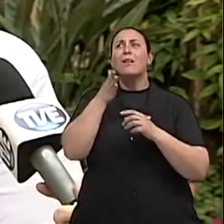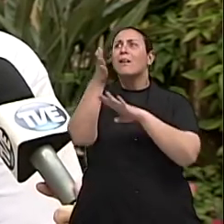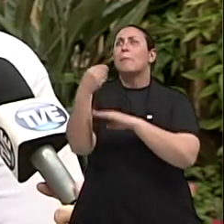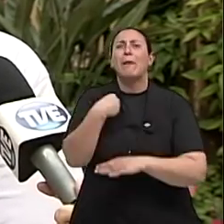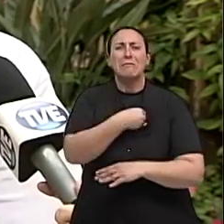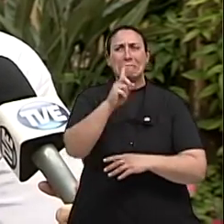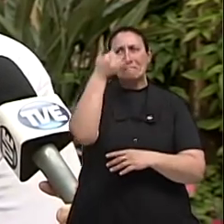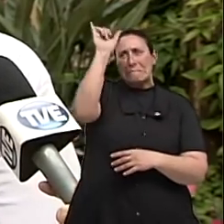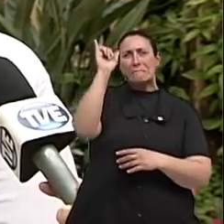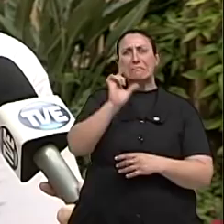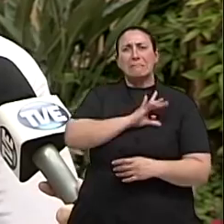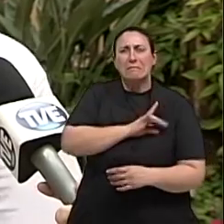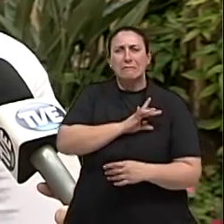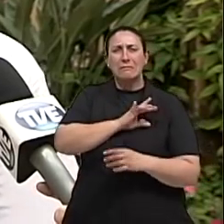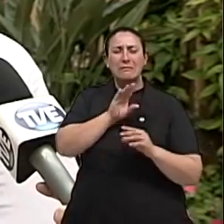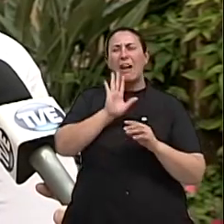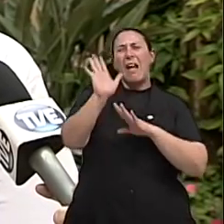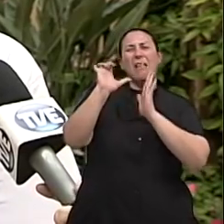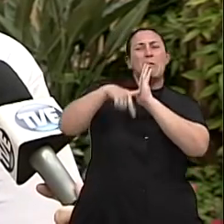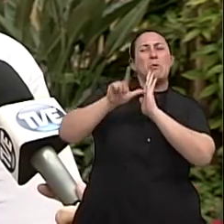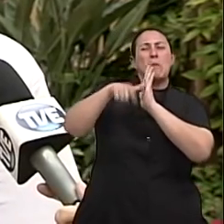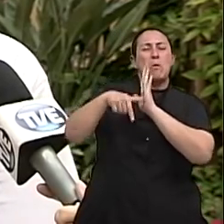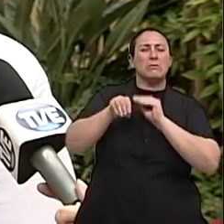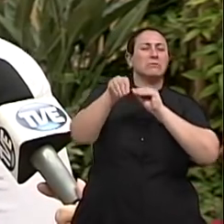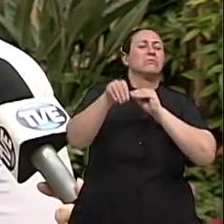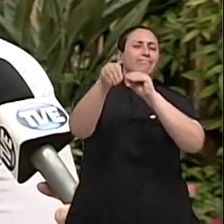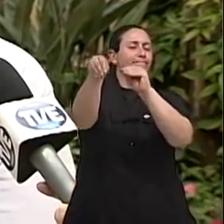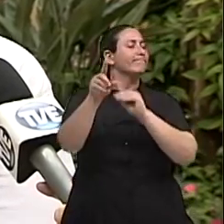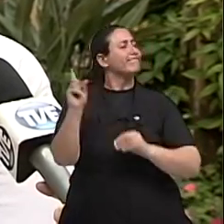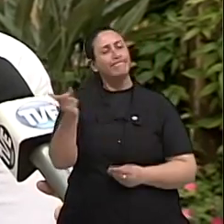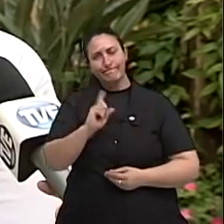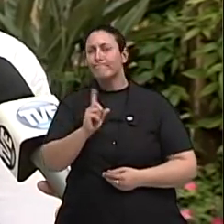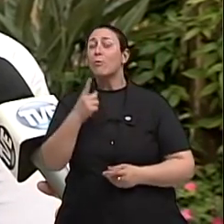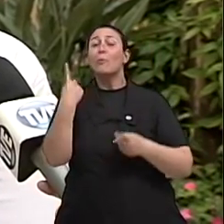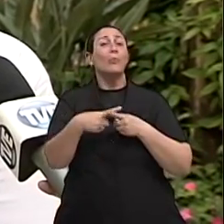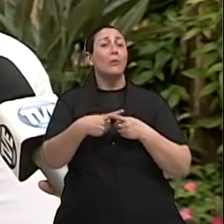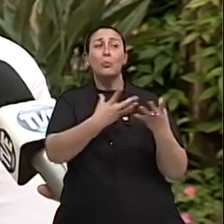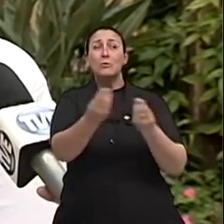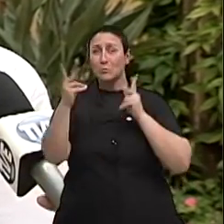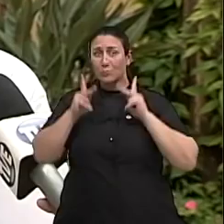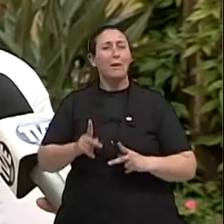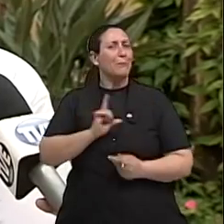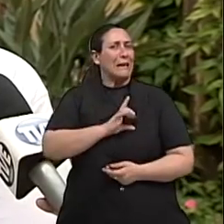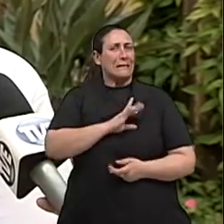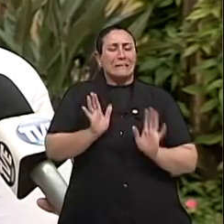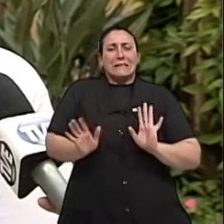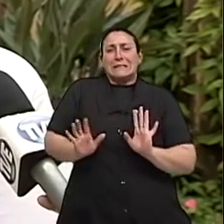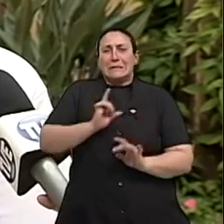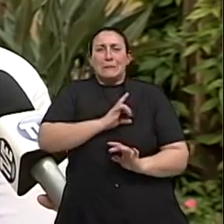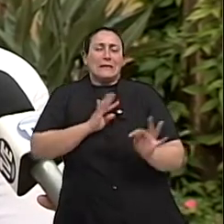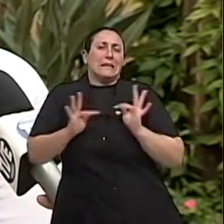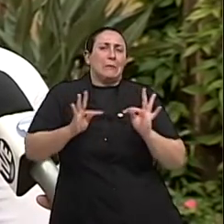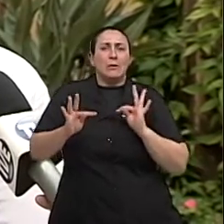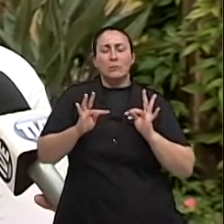não prorroga, não adia os teus exames. Tem quem faça isso, por medo de começar o tratamento.